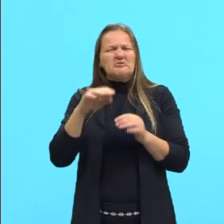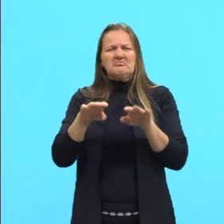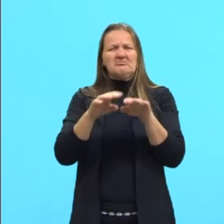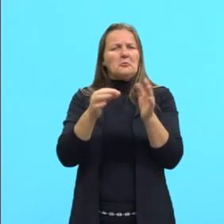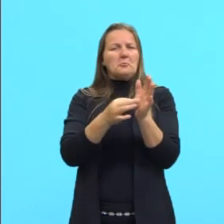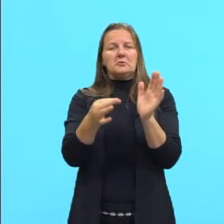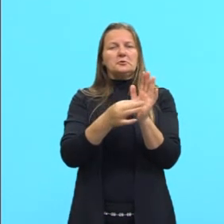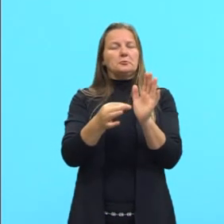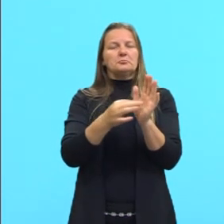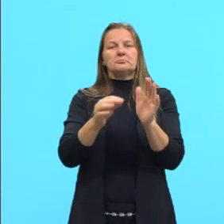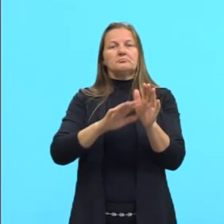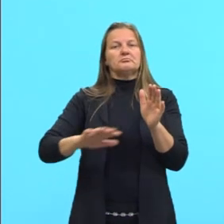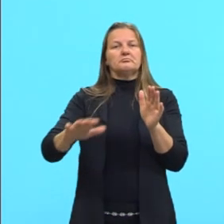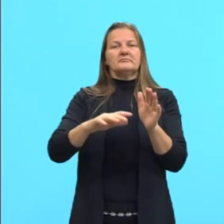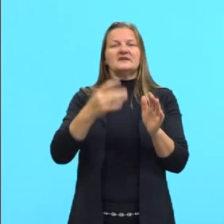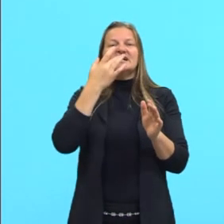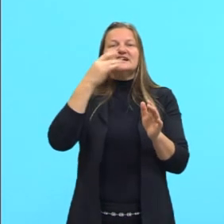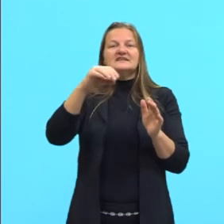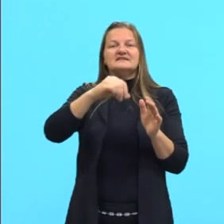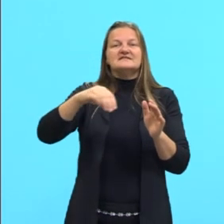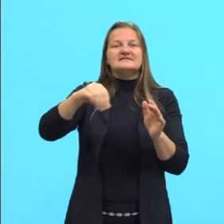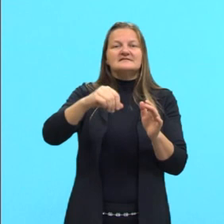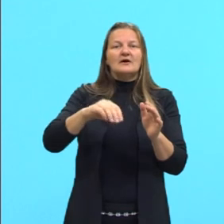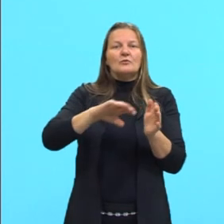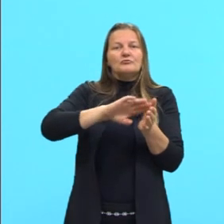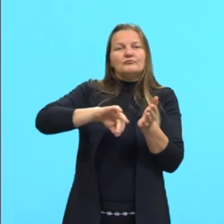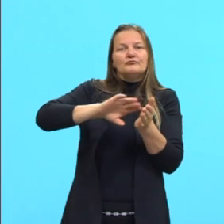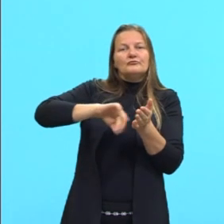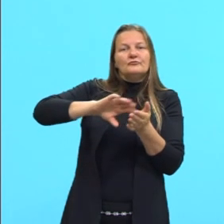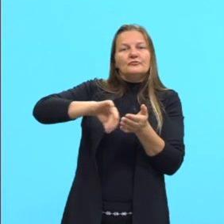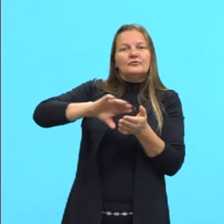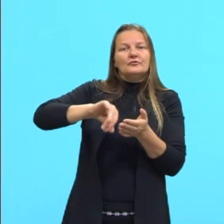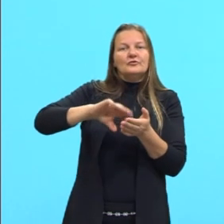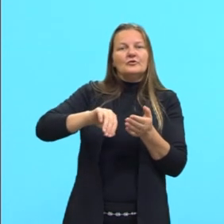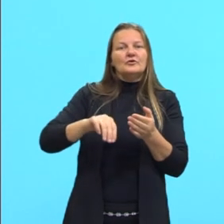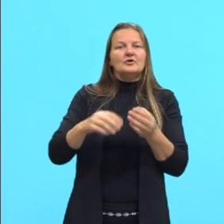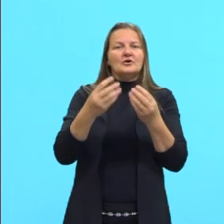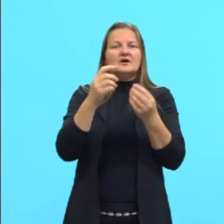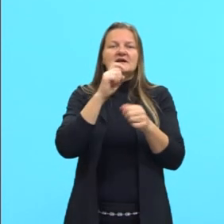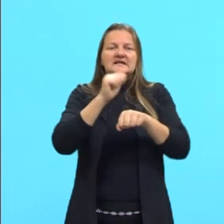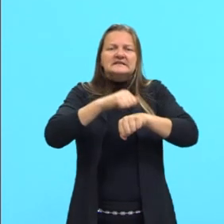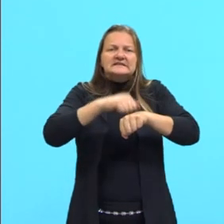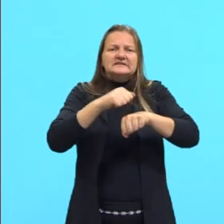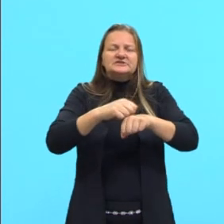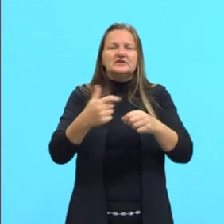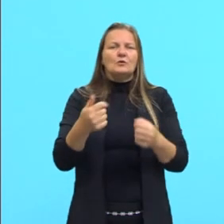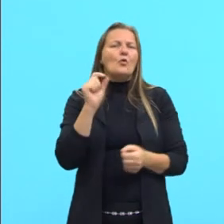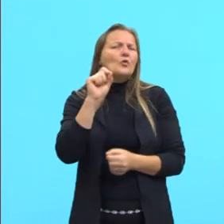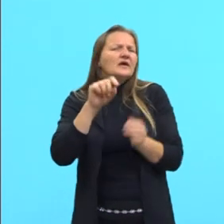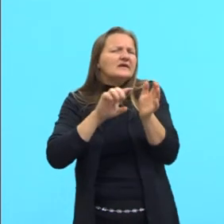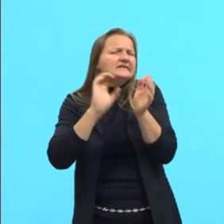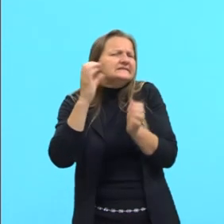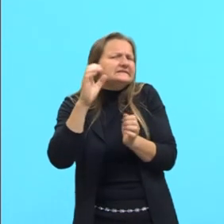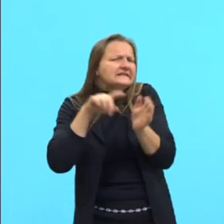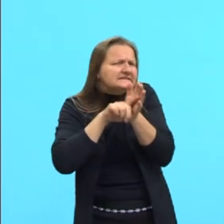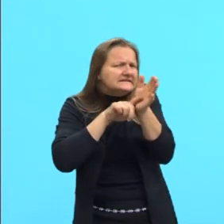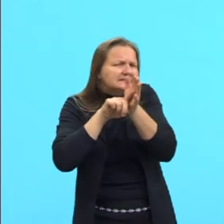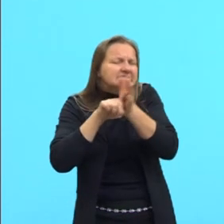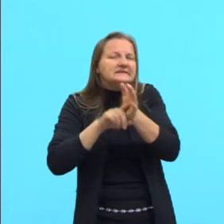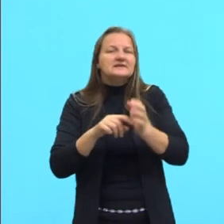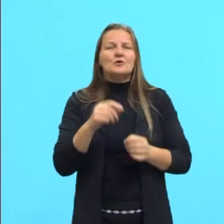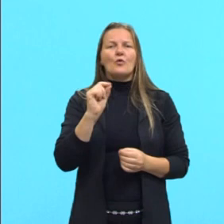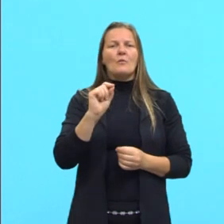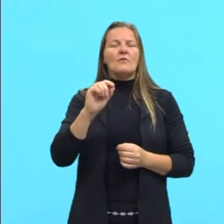à grande capacidade do sal grosso de remover calor do gelo. Do ponto de vista científico, o resfriamento